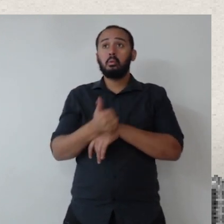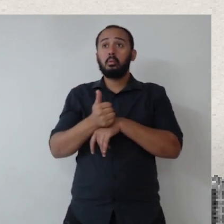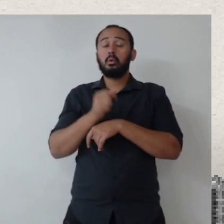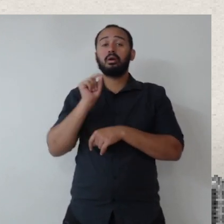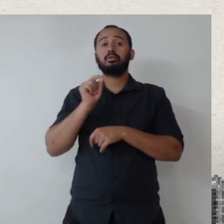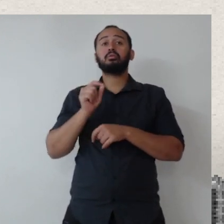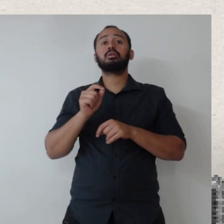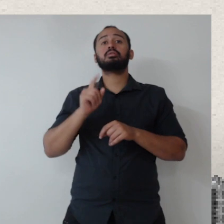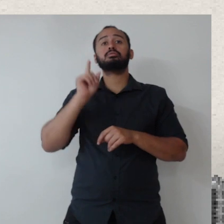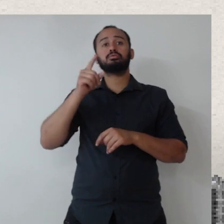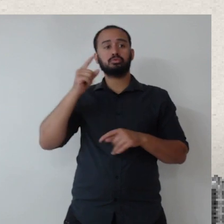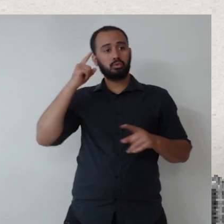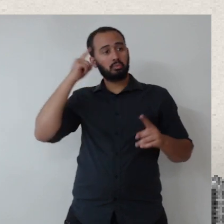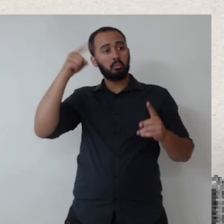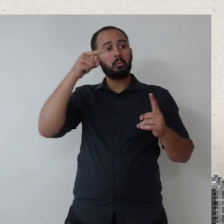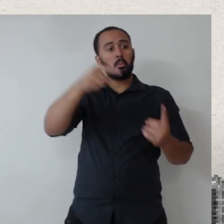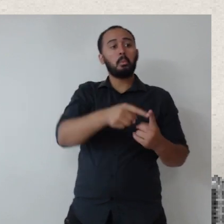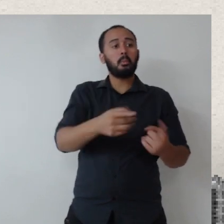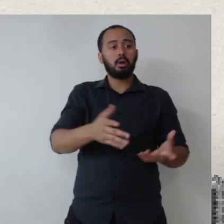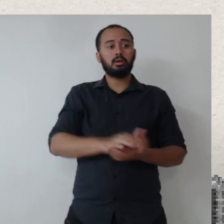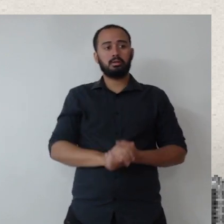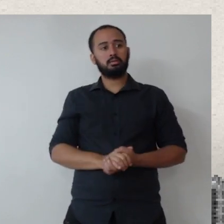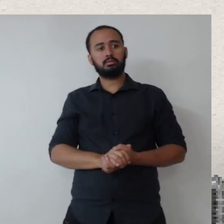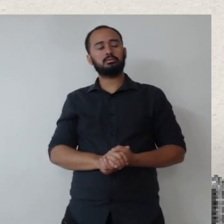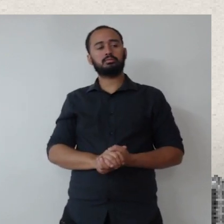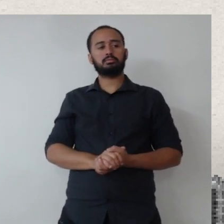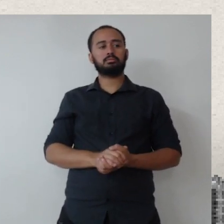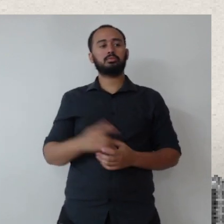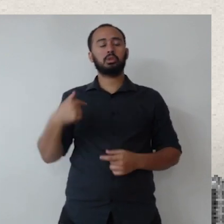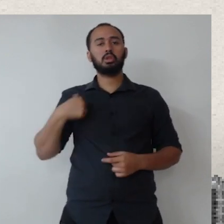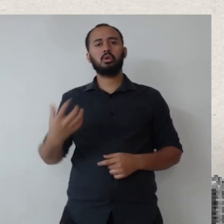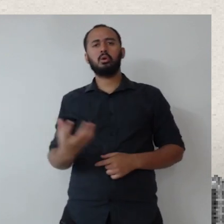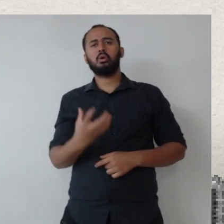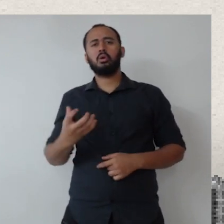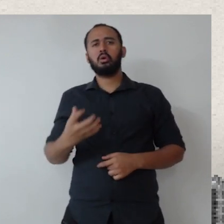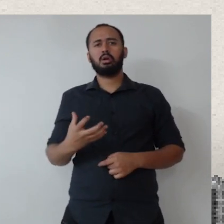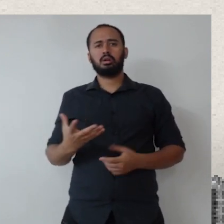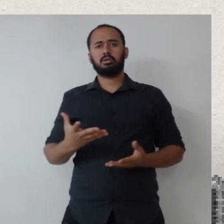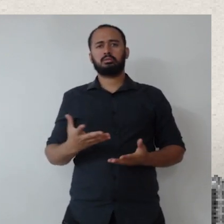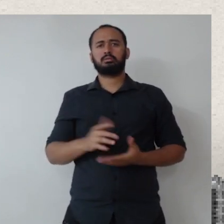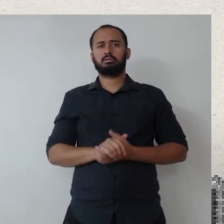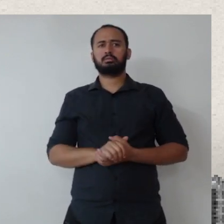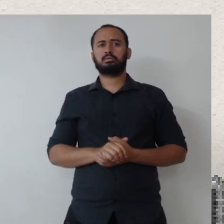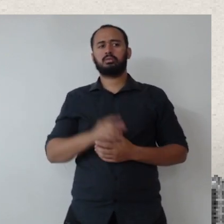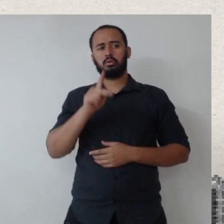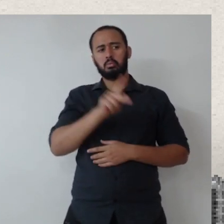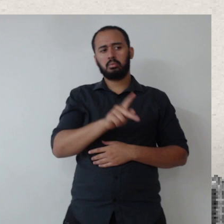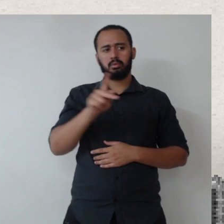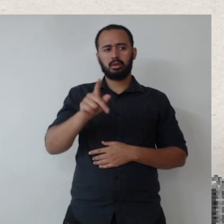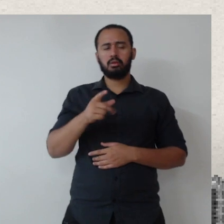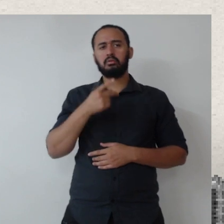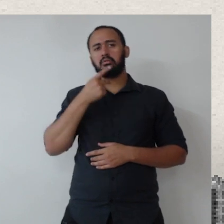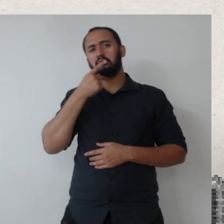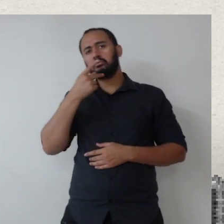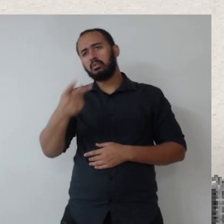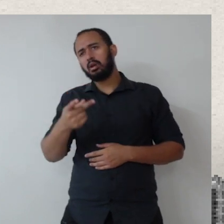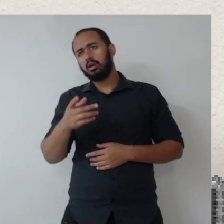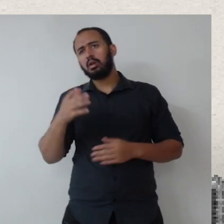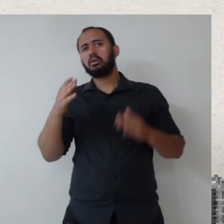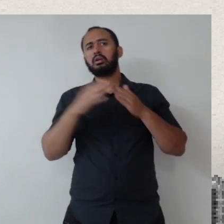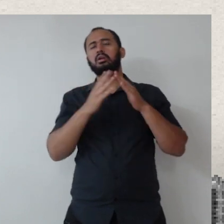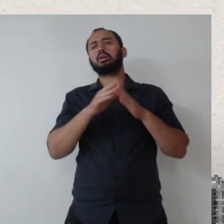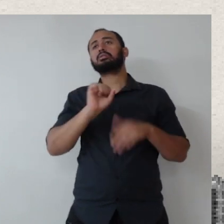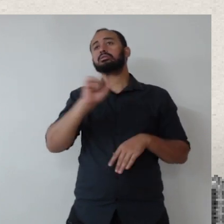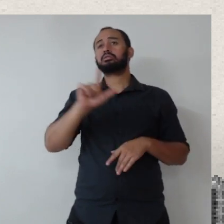propósito, né? E uma das coisas que eu gostaria de... Até que o professor mencionasse,